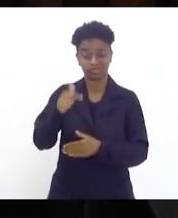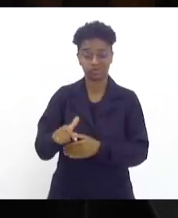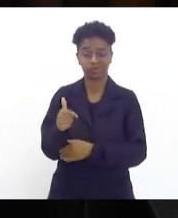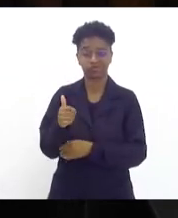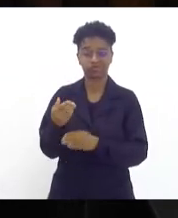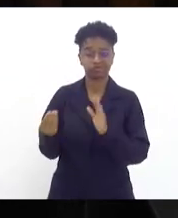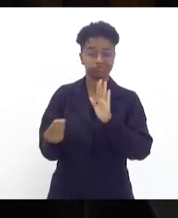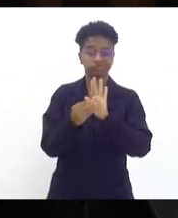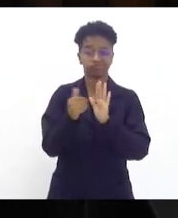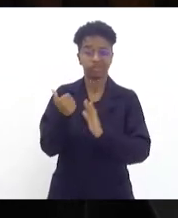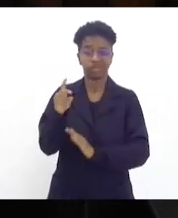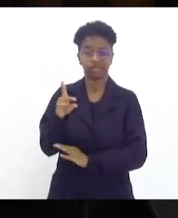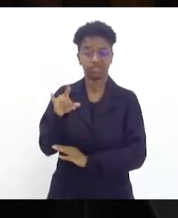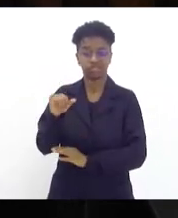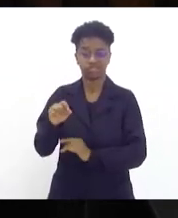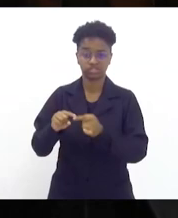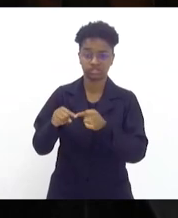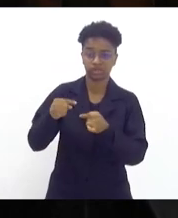função